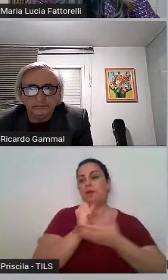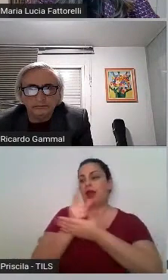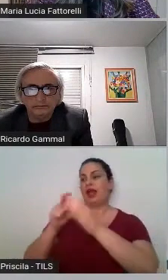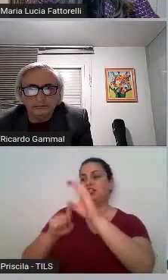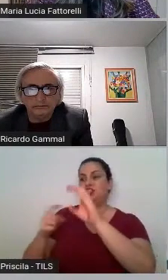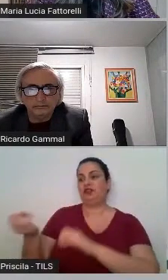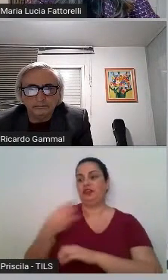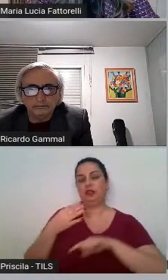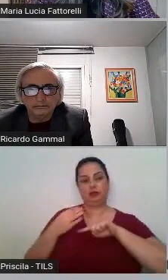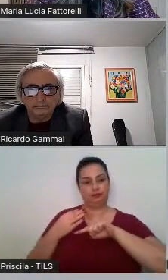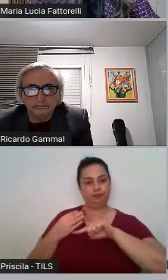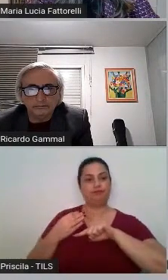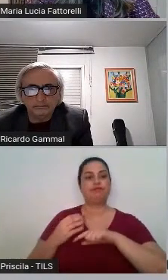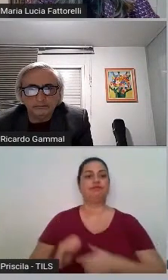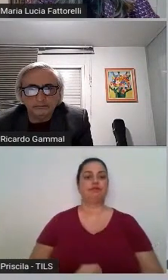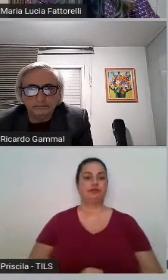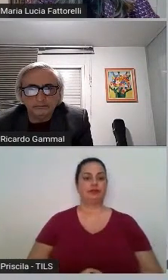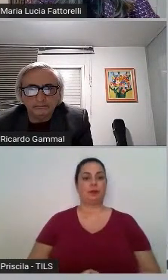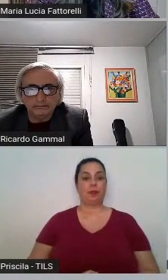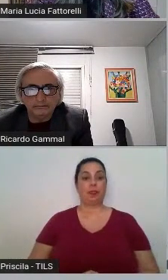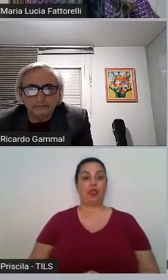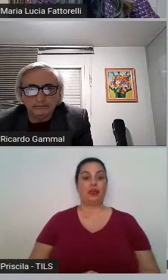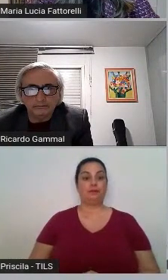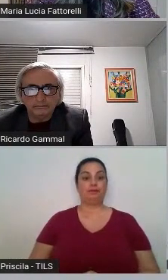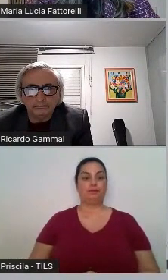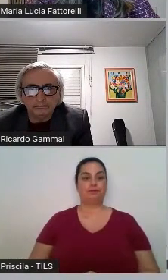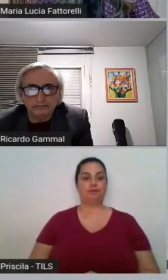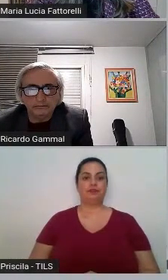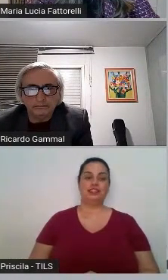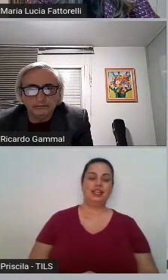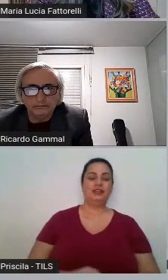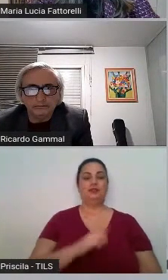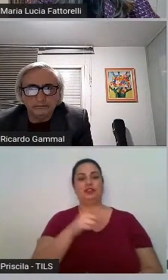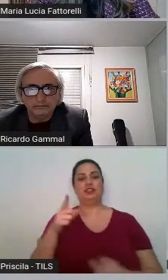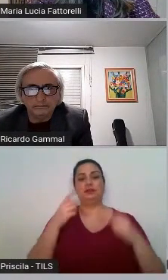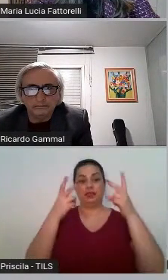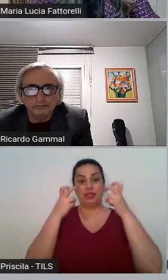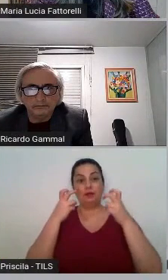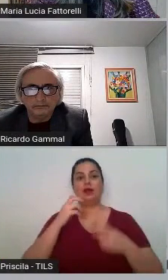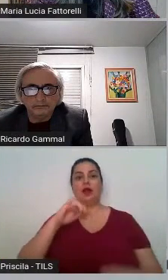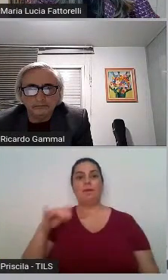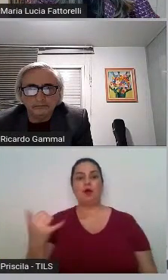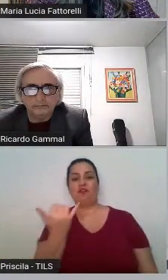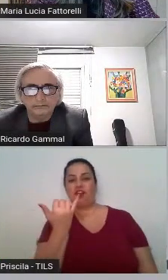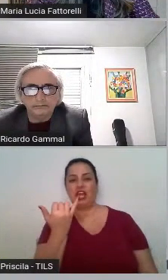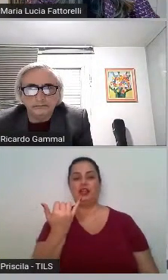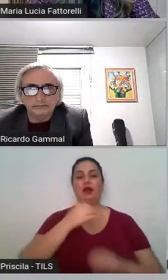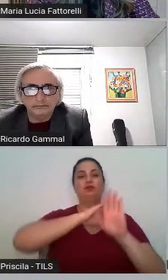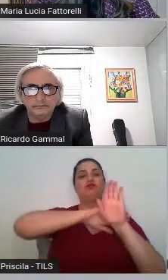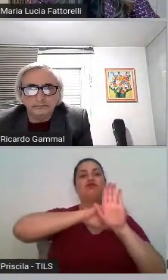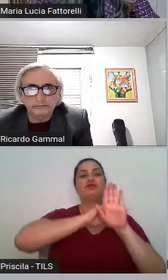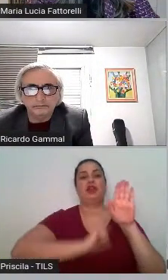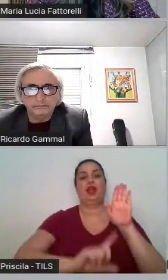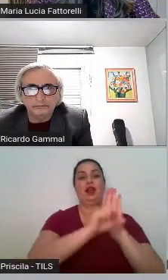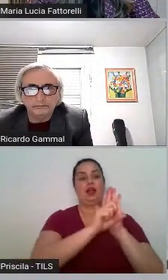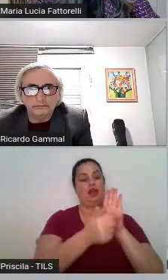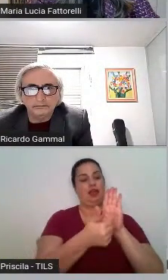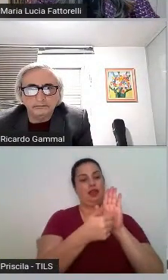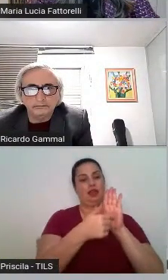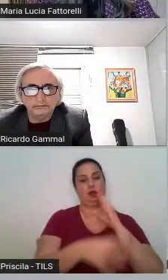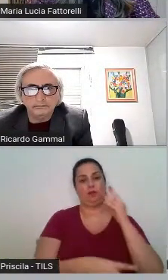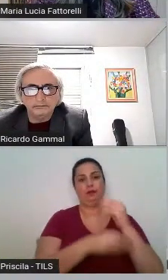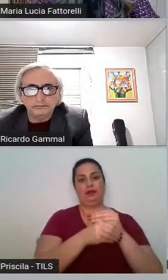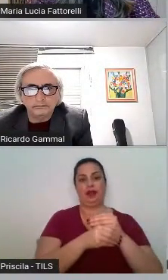nessa lei, aproveitando todas as deixas, né, nessa lei da pandemia aí, nessa lei complementar da